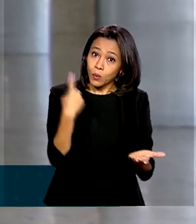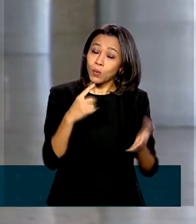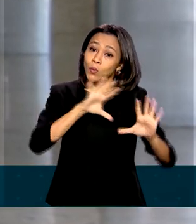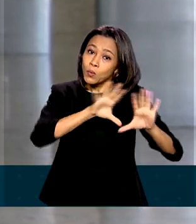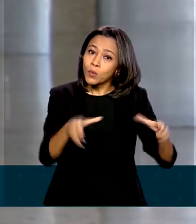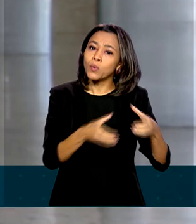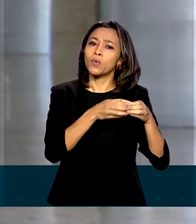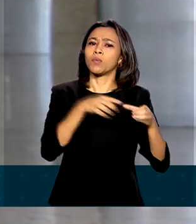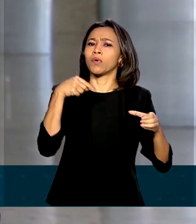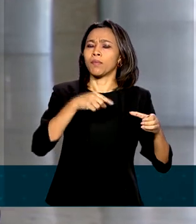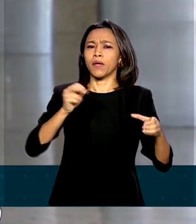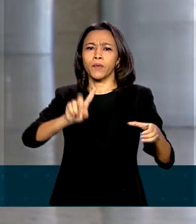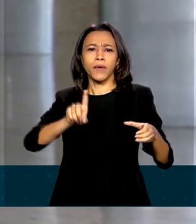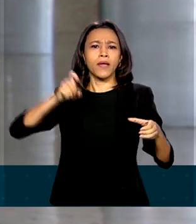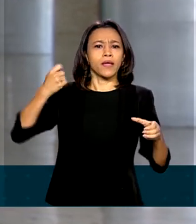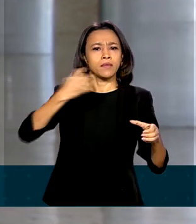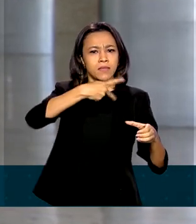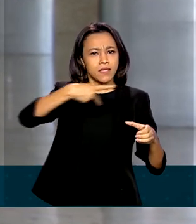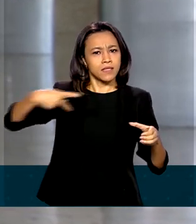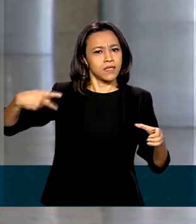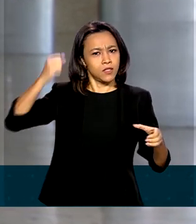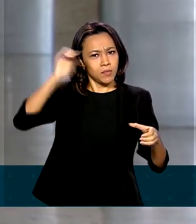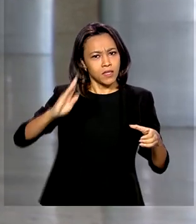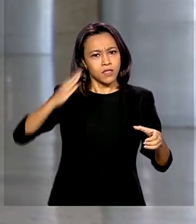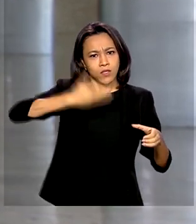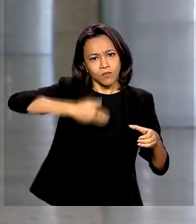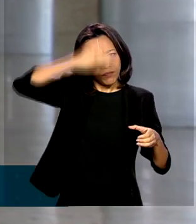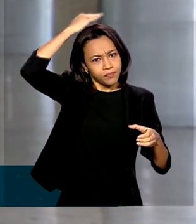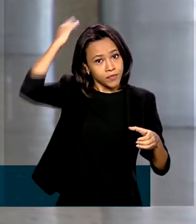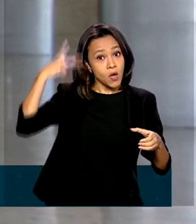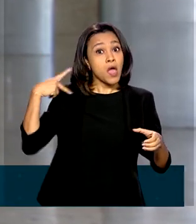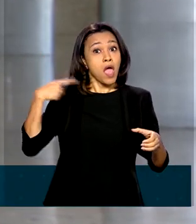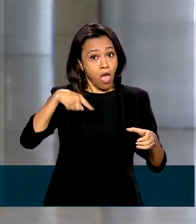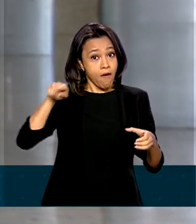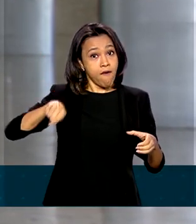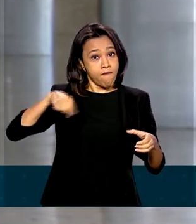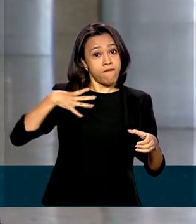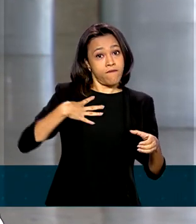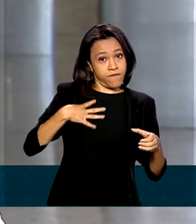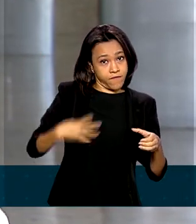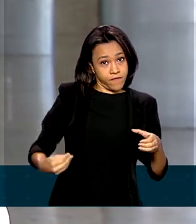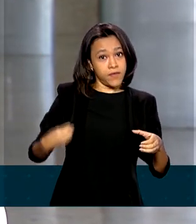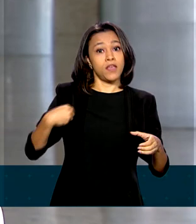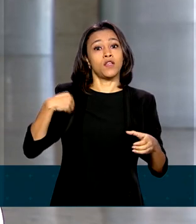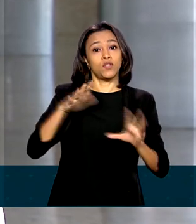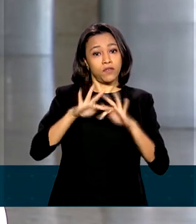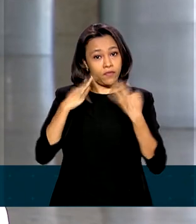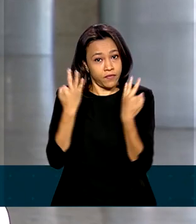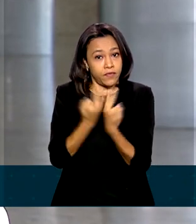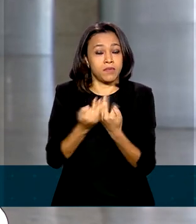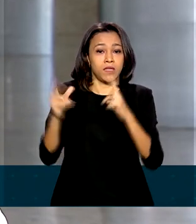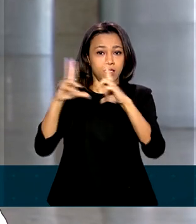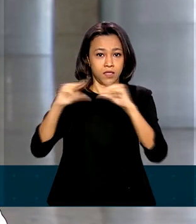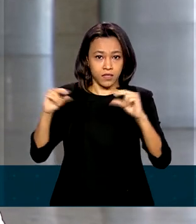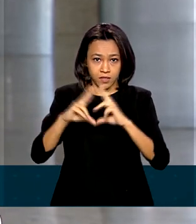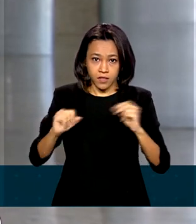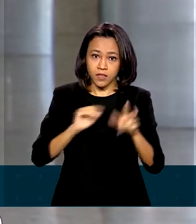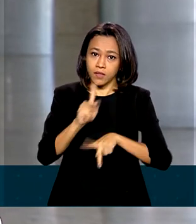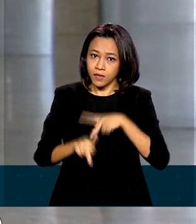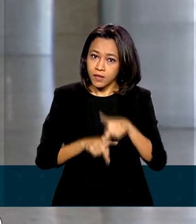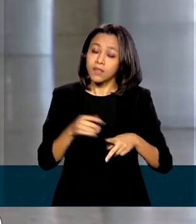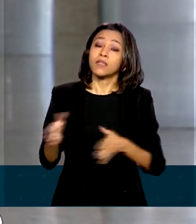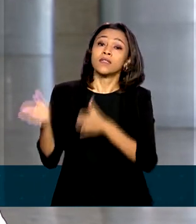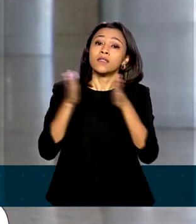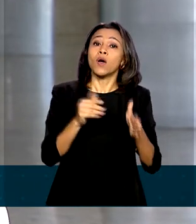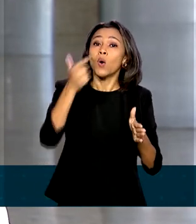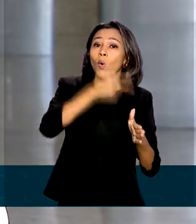pelo ex-presidente da República, Michel Temer, que é filho de libaneses. Também participam dois senadores, o secretário de Assuntos